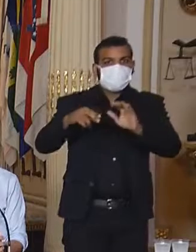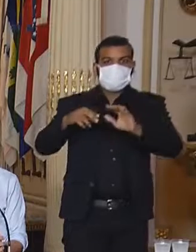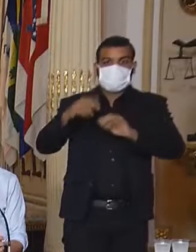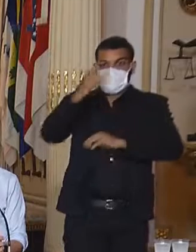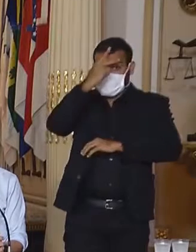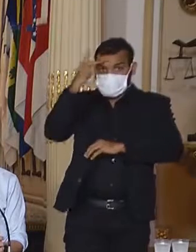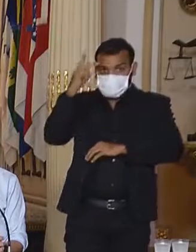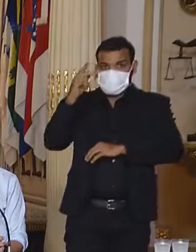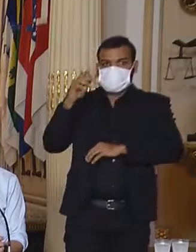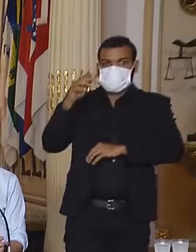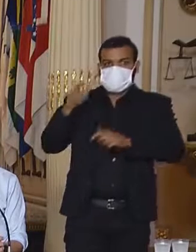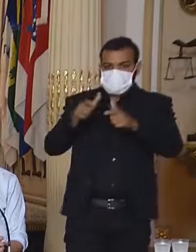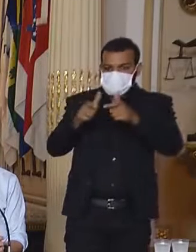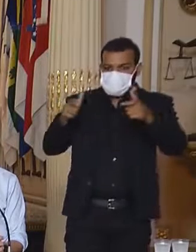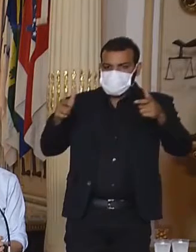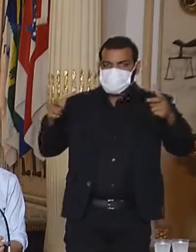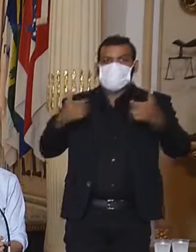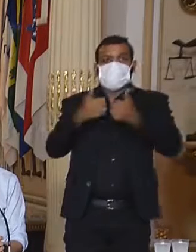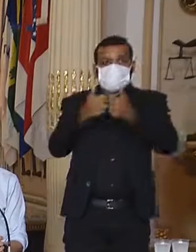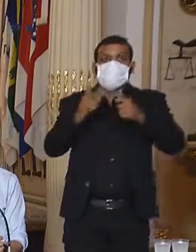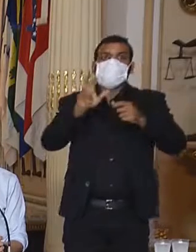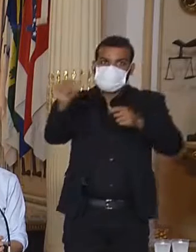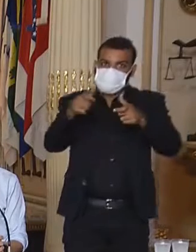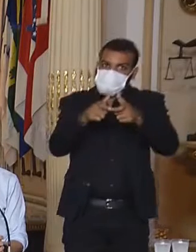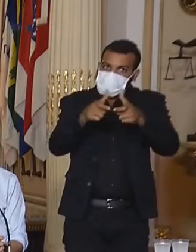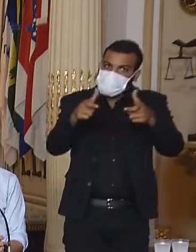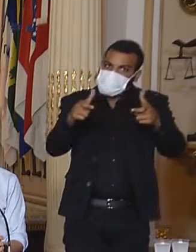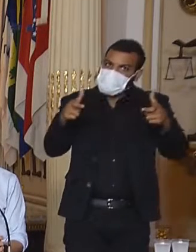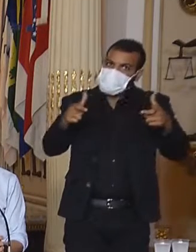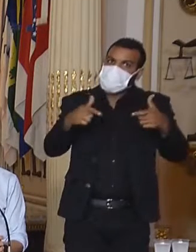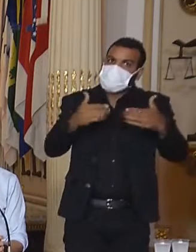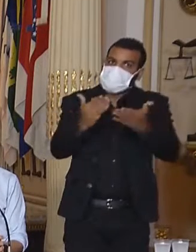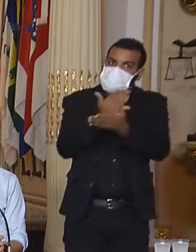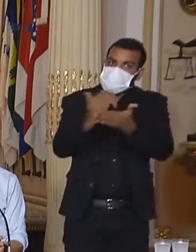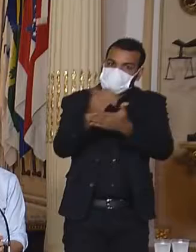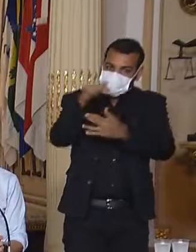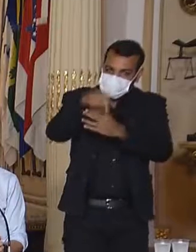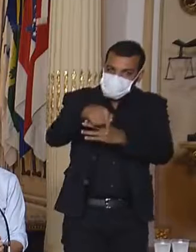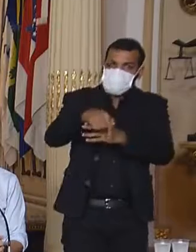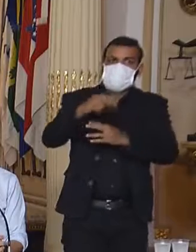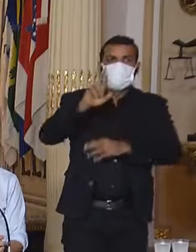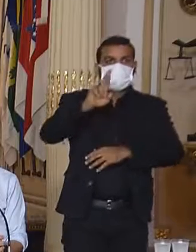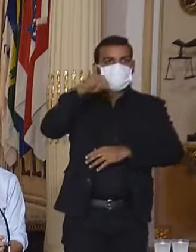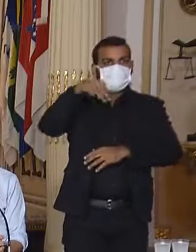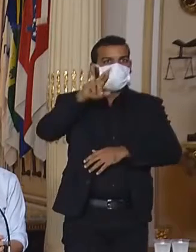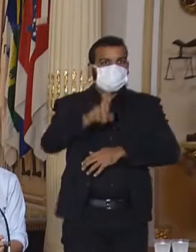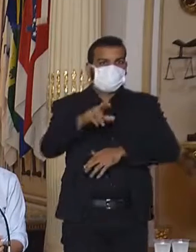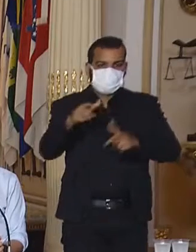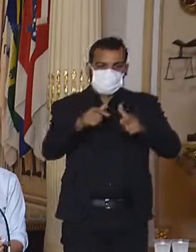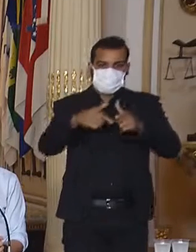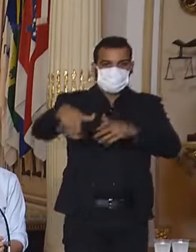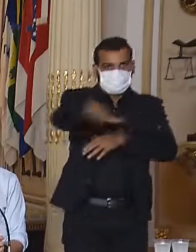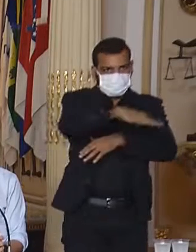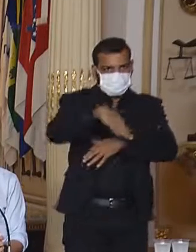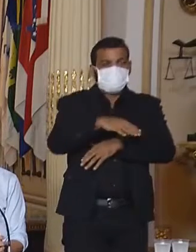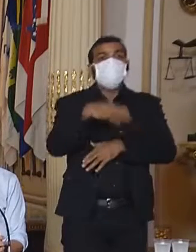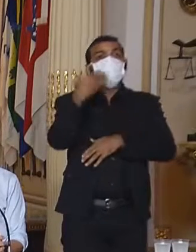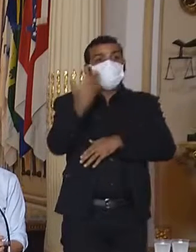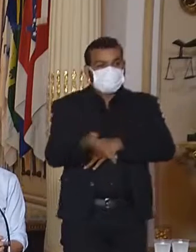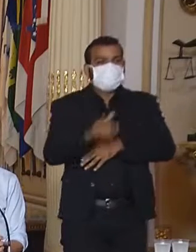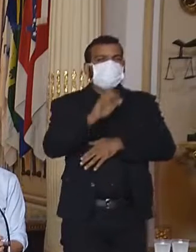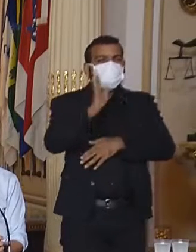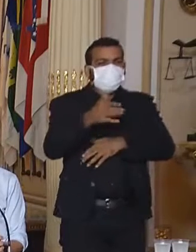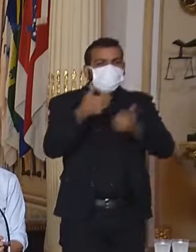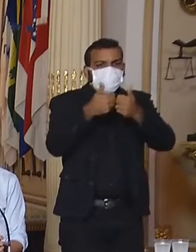que andam desses ônibus, andam desses transportes públicos aqui na região metropolitana. Nós vimos também agora ampliando a frota,